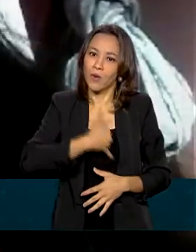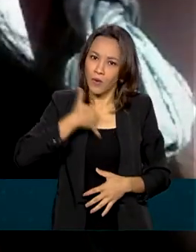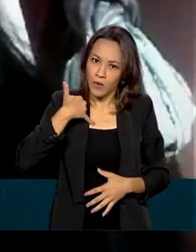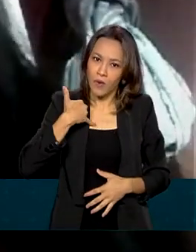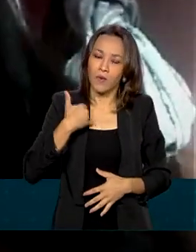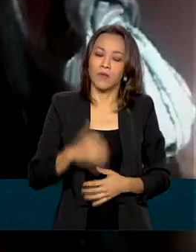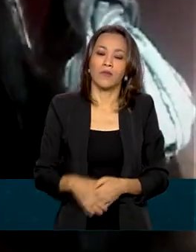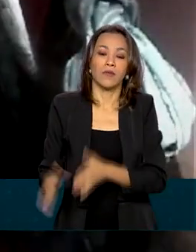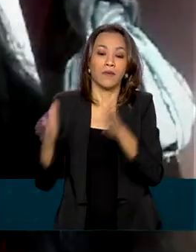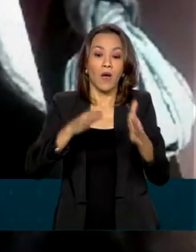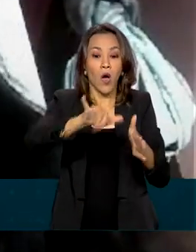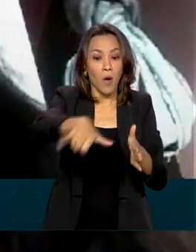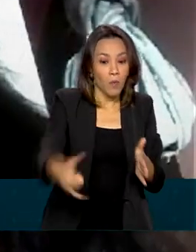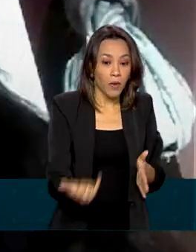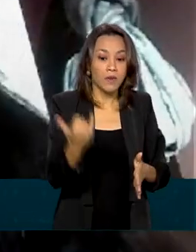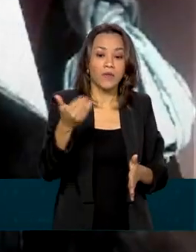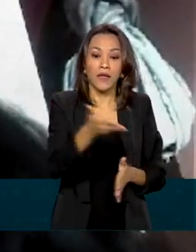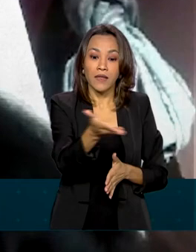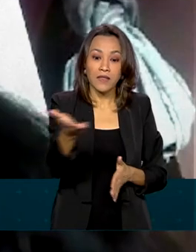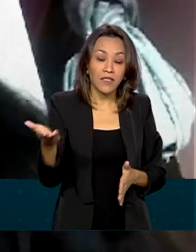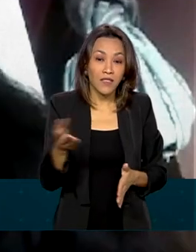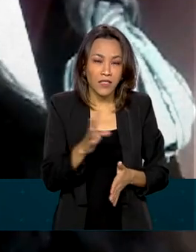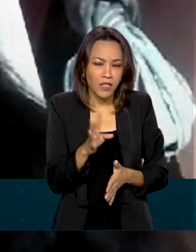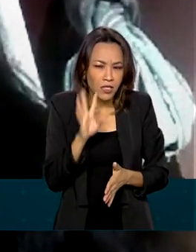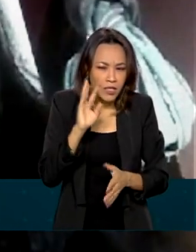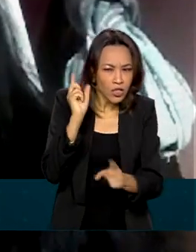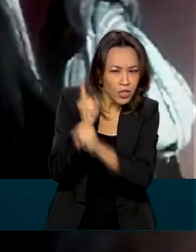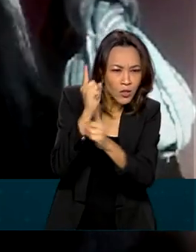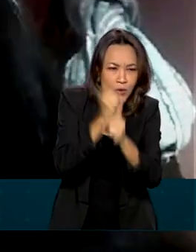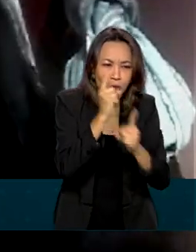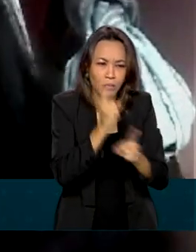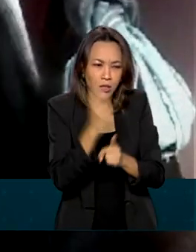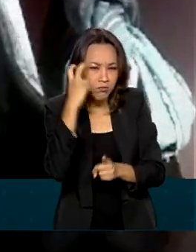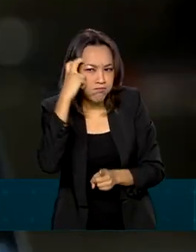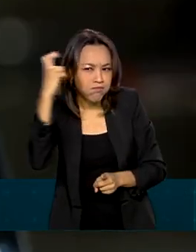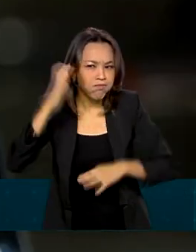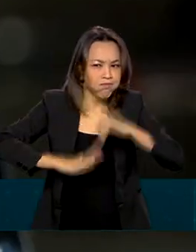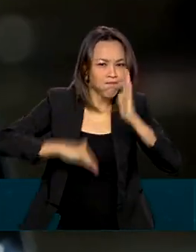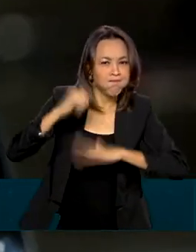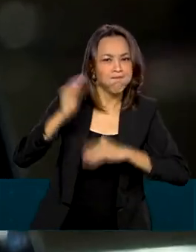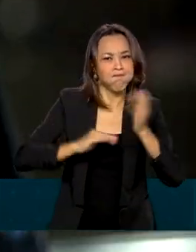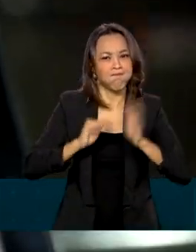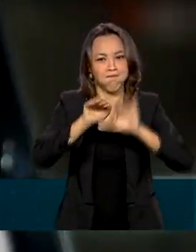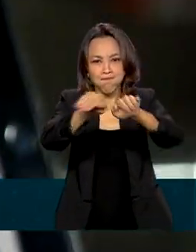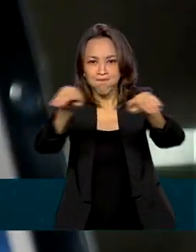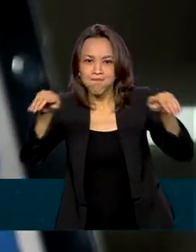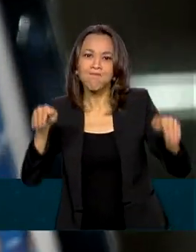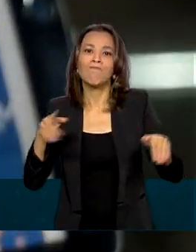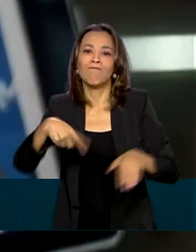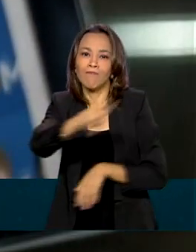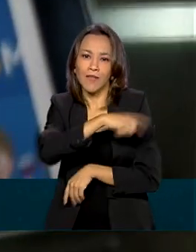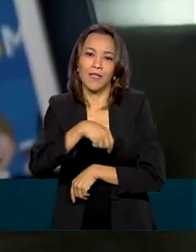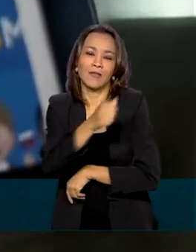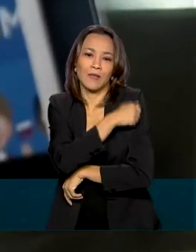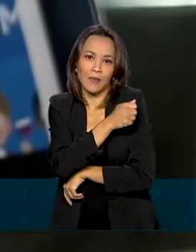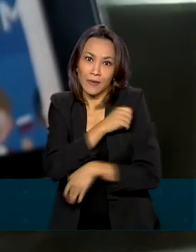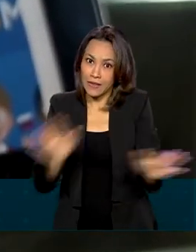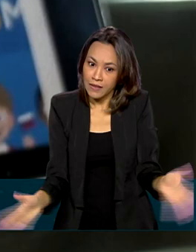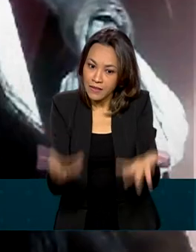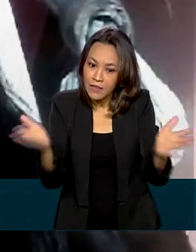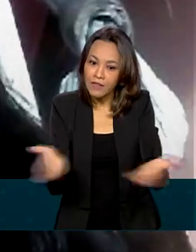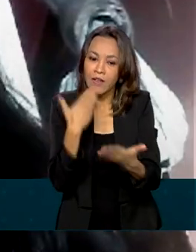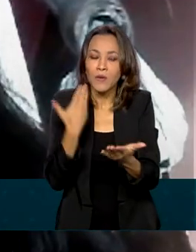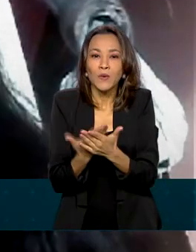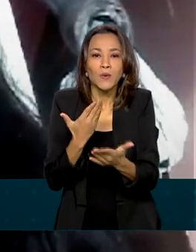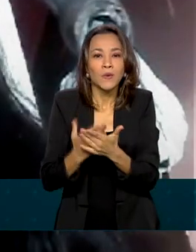Uma oportunidade de descobrir novos talentos entre os estudantes e incentivar o ensino da ciência.